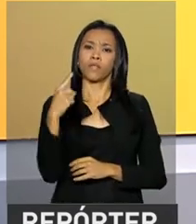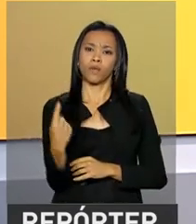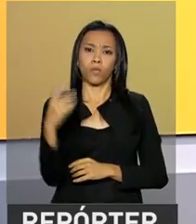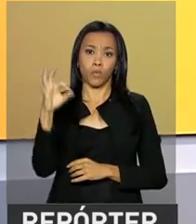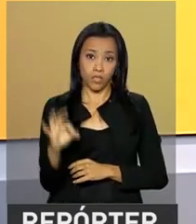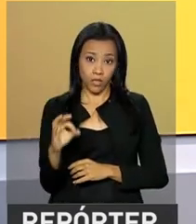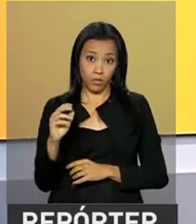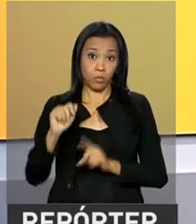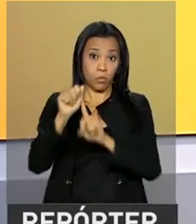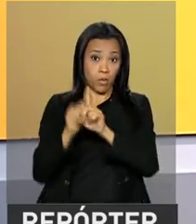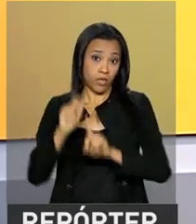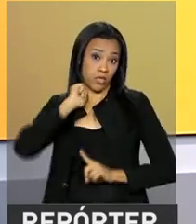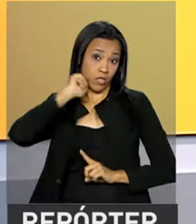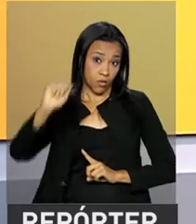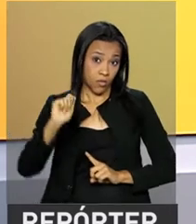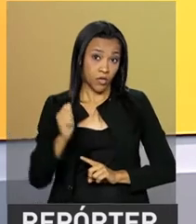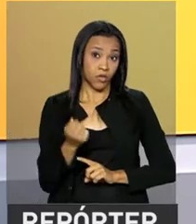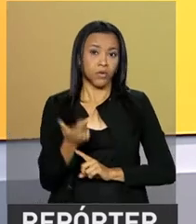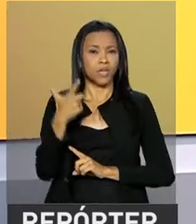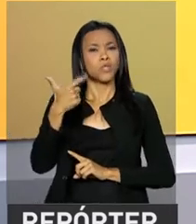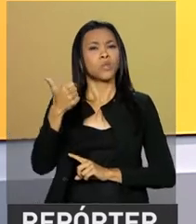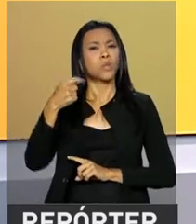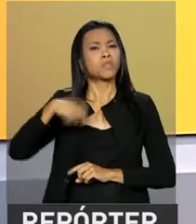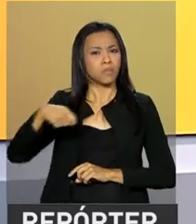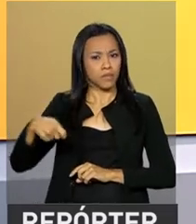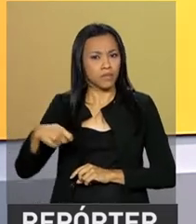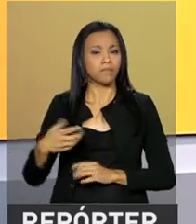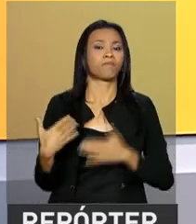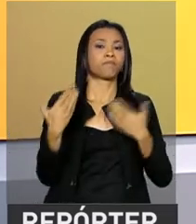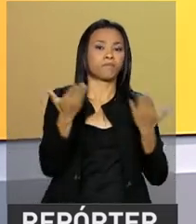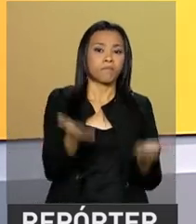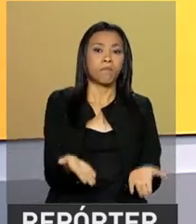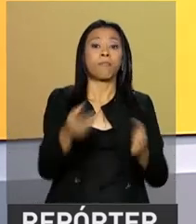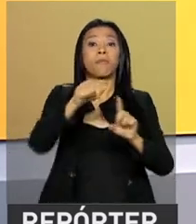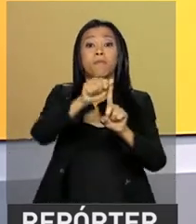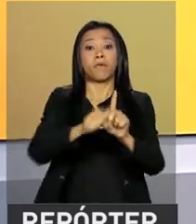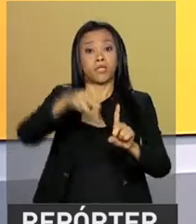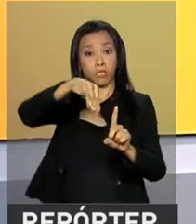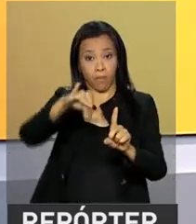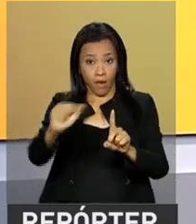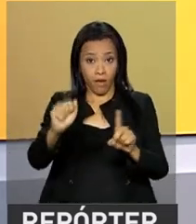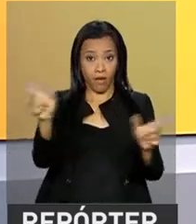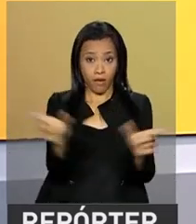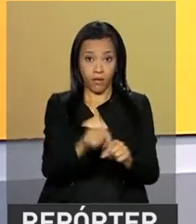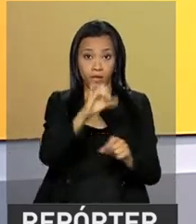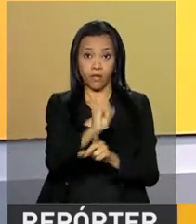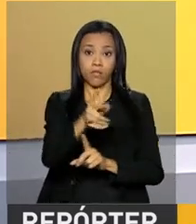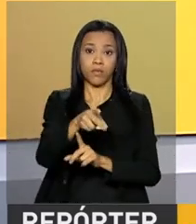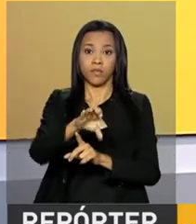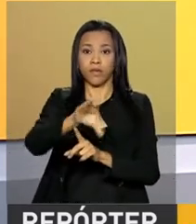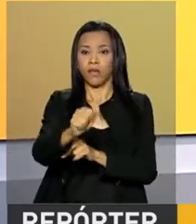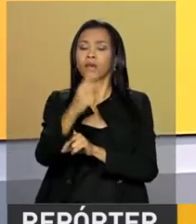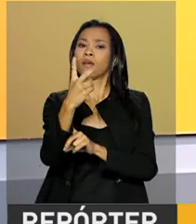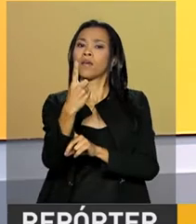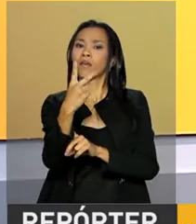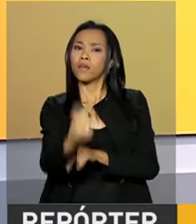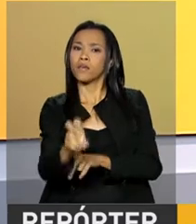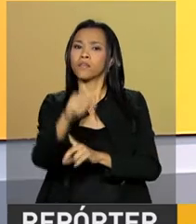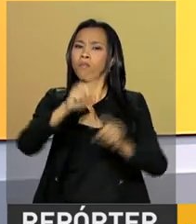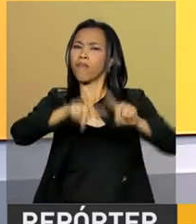abril na apuração em 12 meses. Somente em maio, o IPCA 15 teve variação de 0